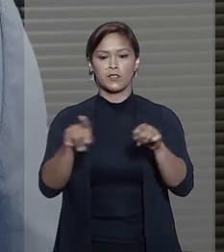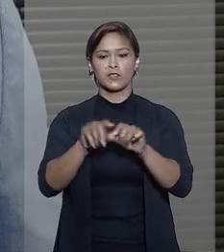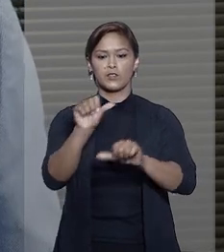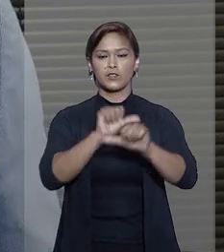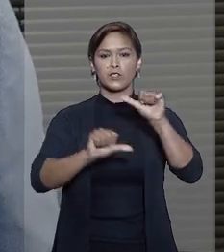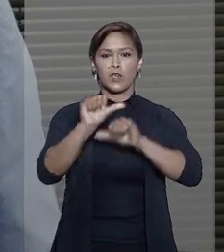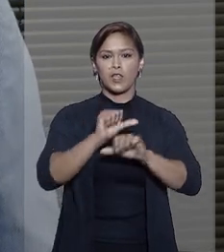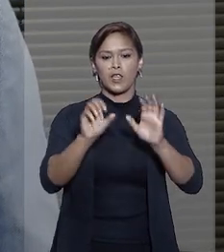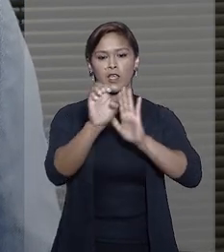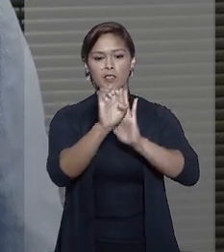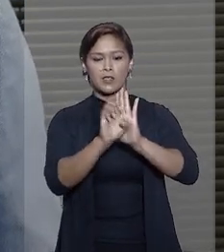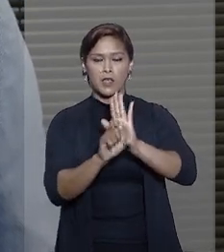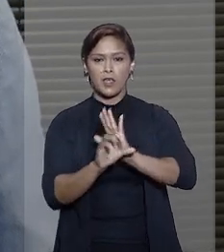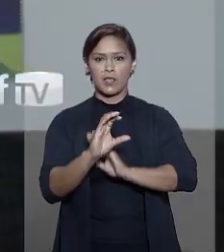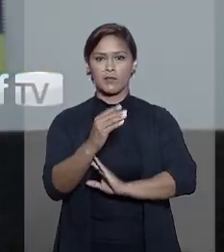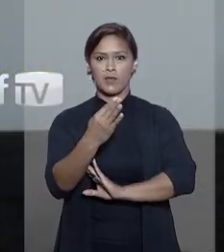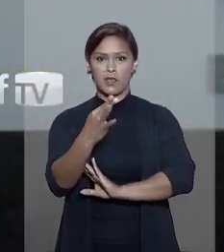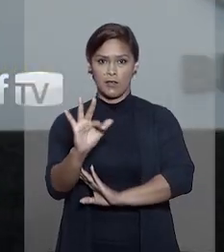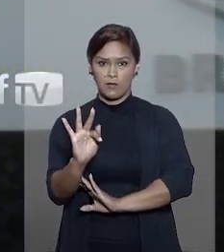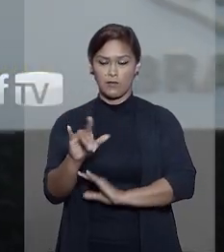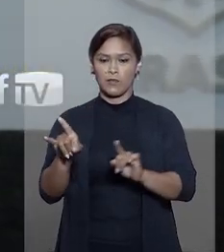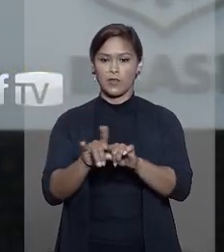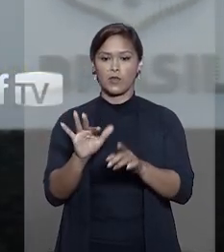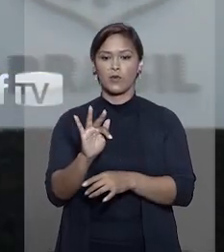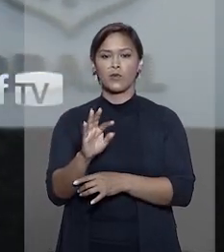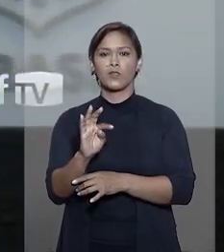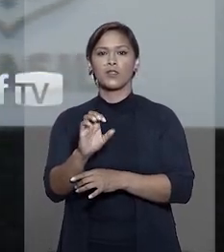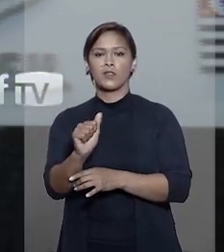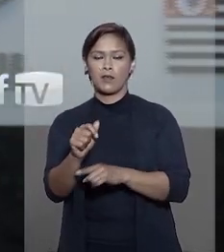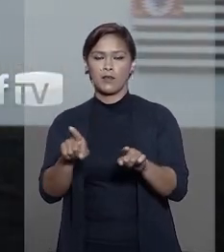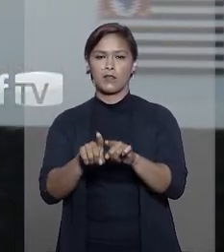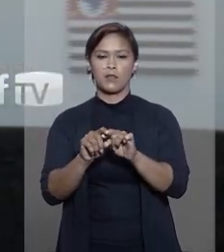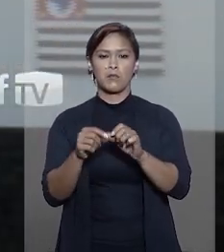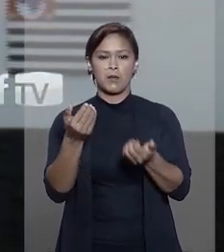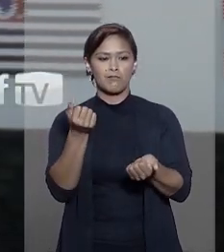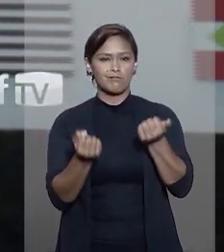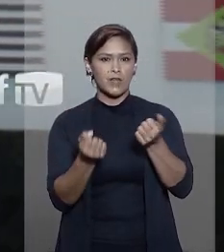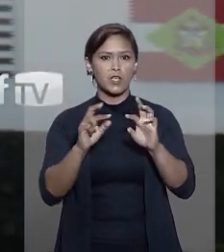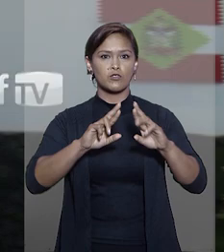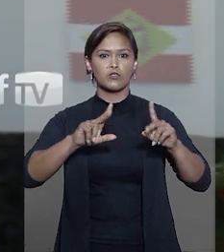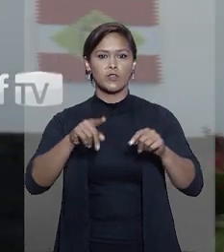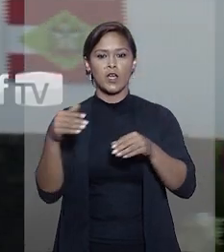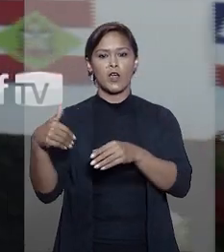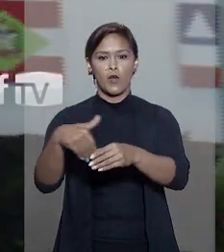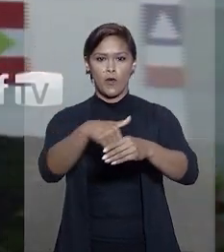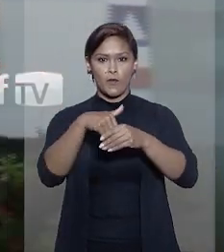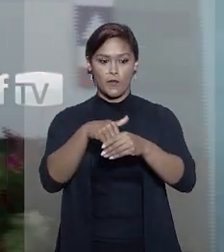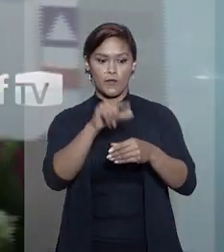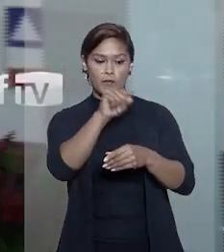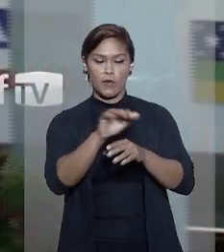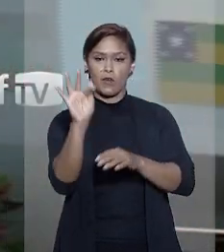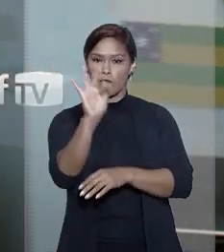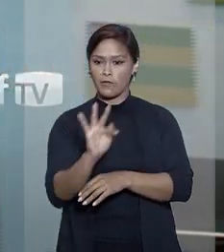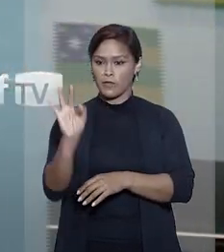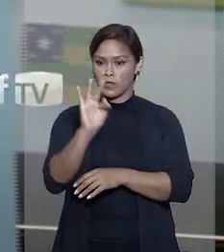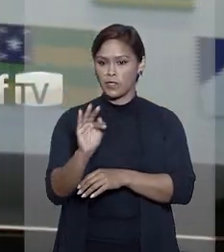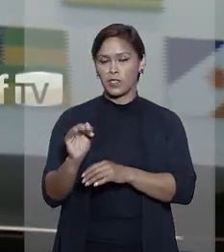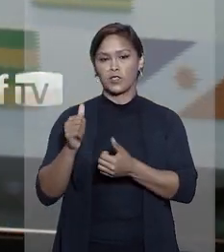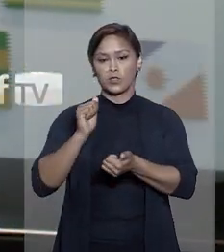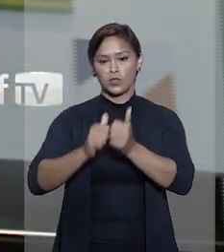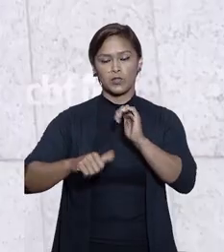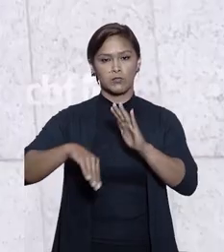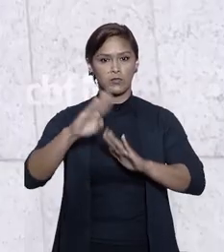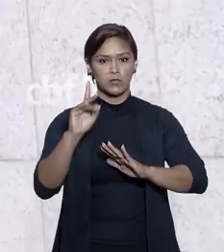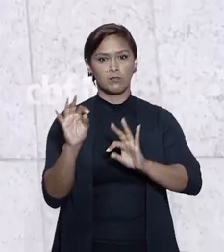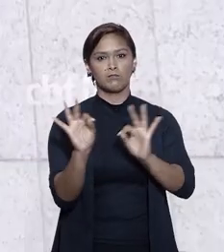alteração estatutária da CBF. O TAC também prevê a definição de pesos diferentes entre os votos de federações e clubes,